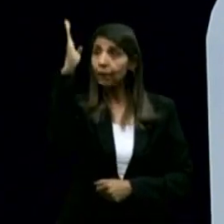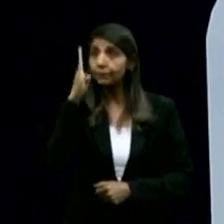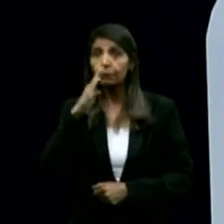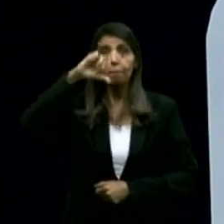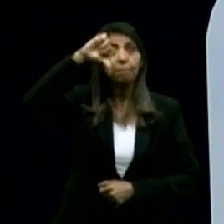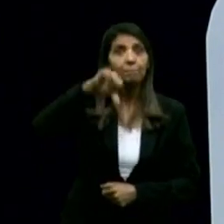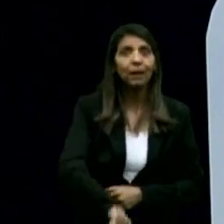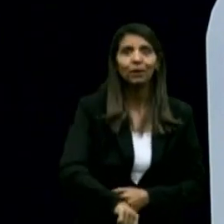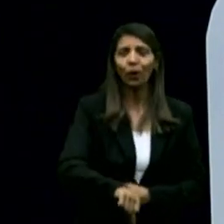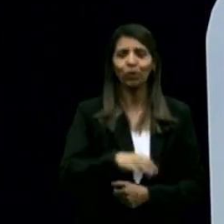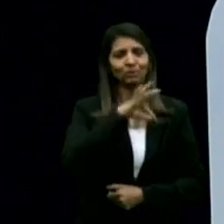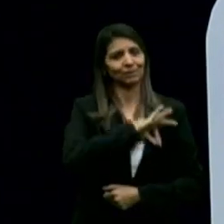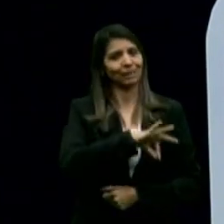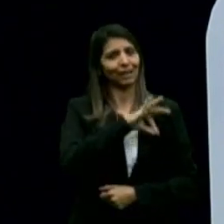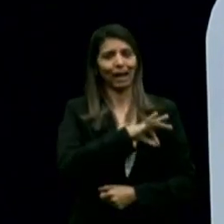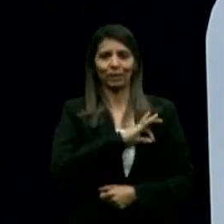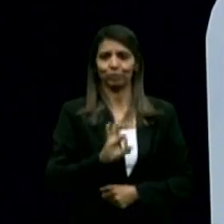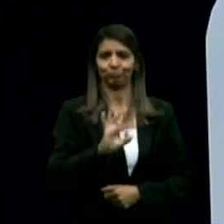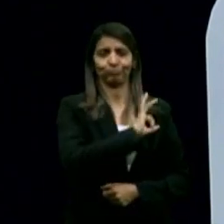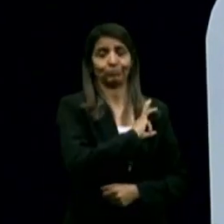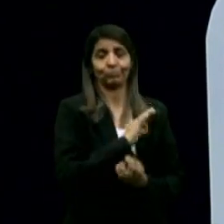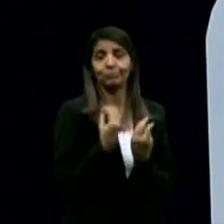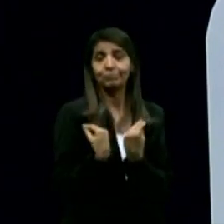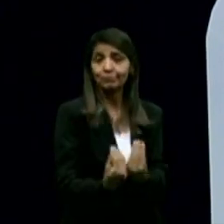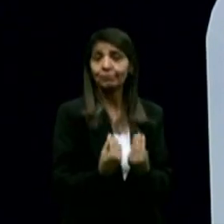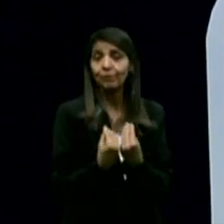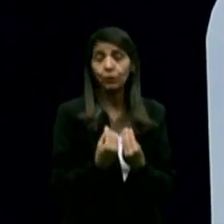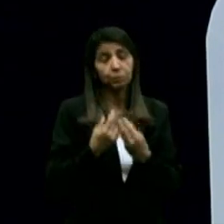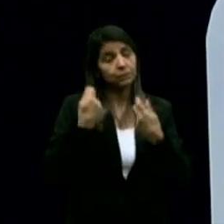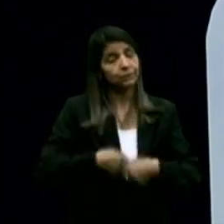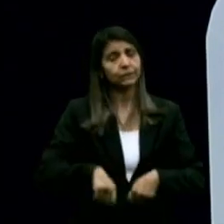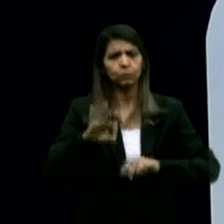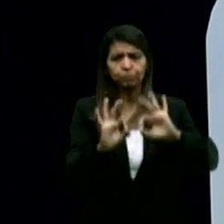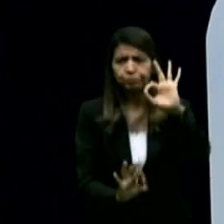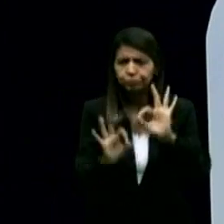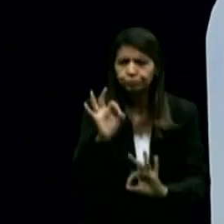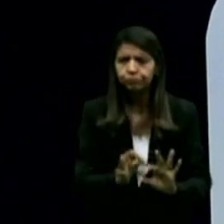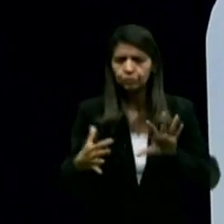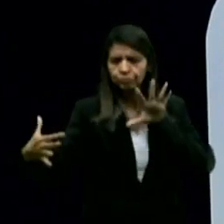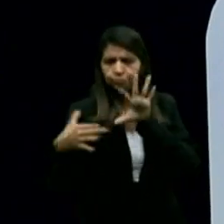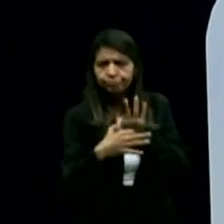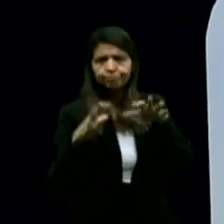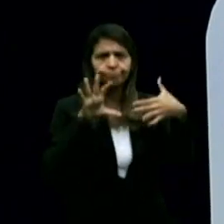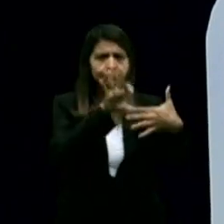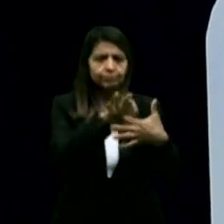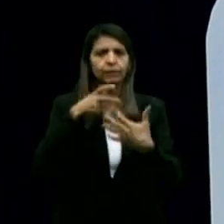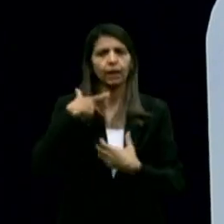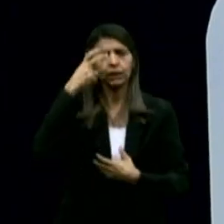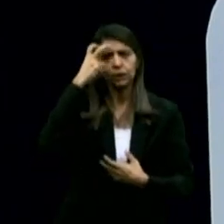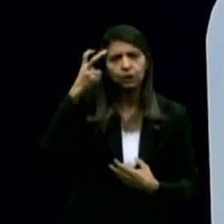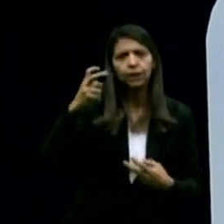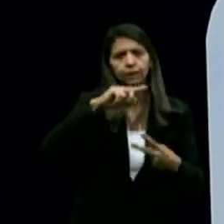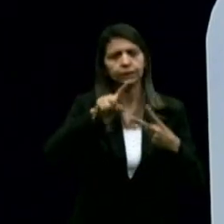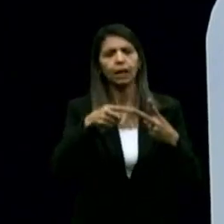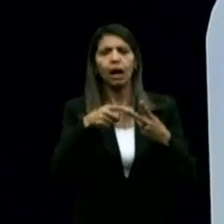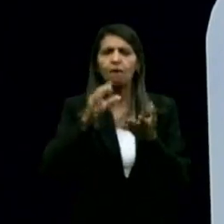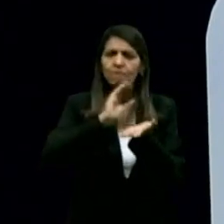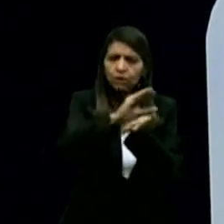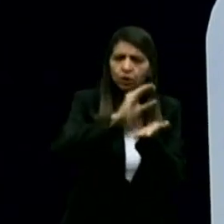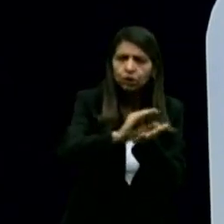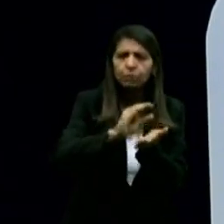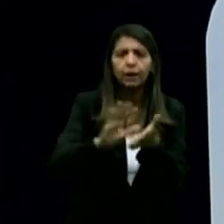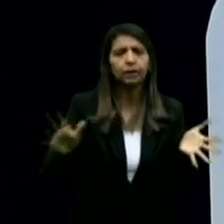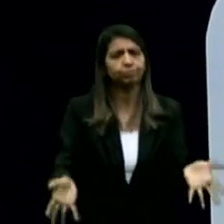as condições onde as forças de segurança possam interagir com inteligência, com investimento e ampliando,